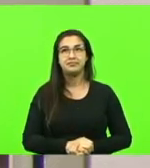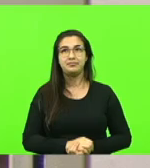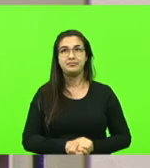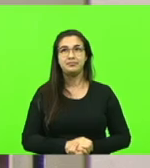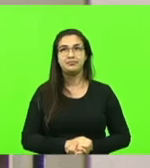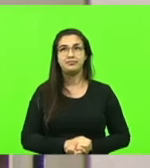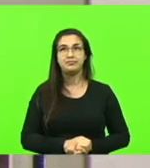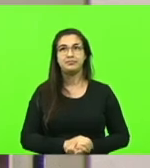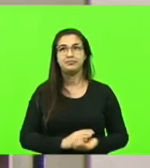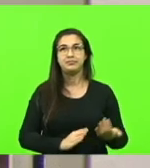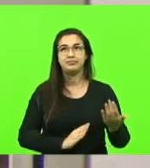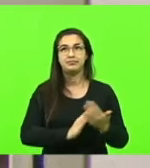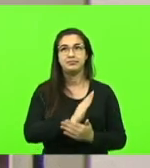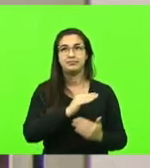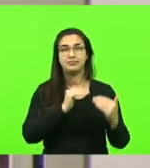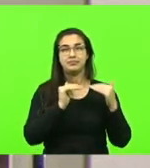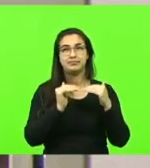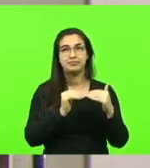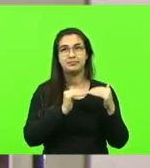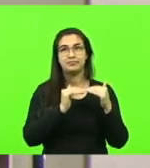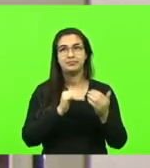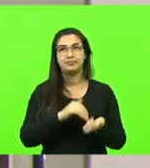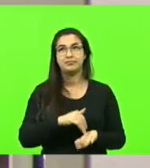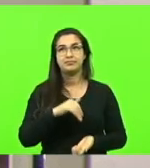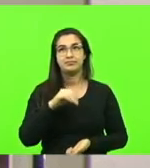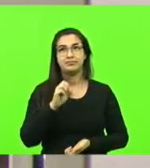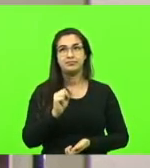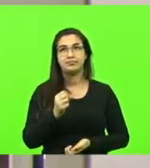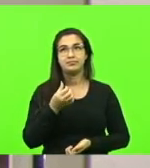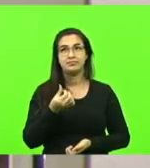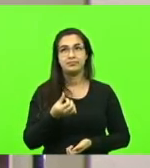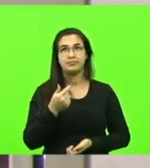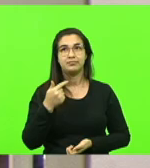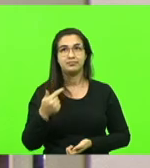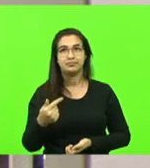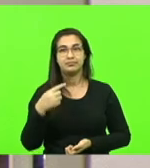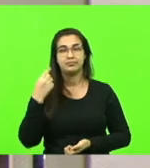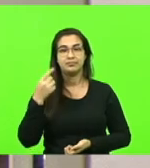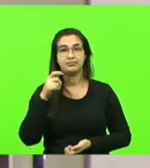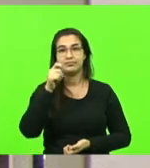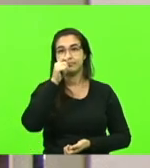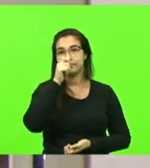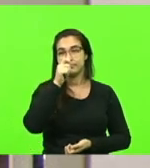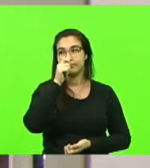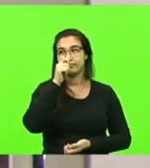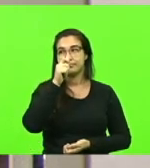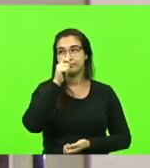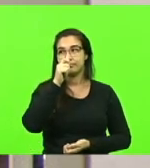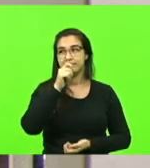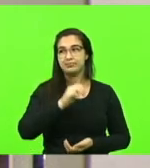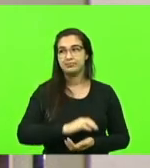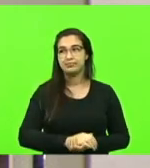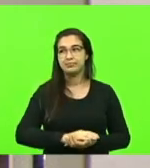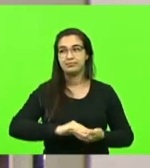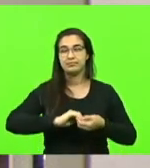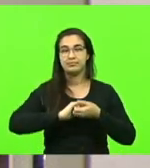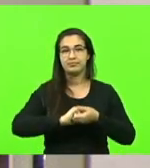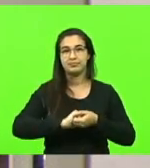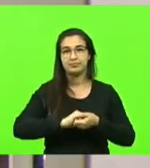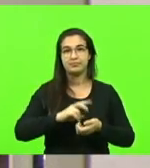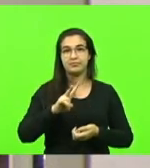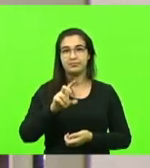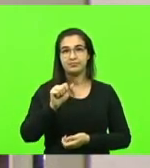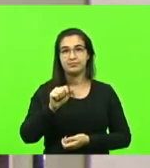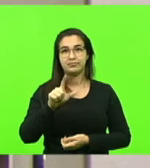permaneça como se encontra. Aprovado por unanimidade. Moção 867, ator deputado João Amin. Cumprimentando o senhor Valdir